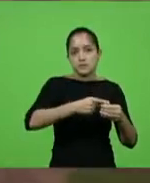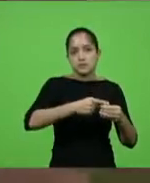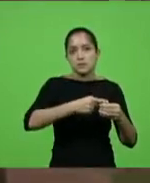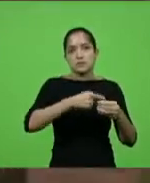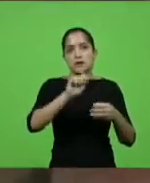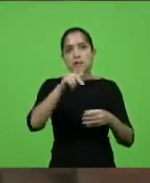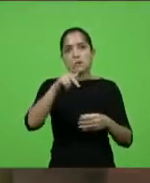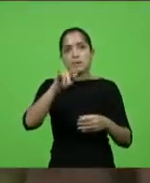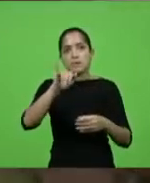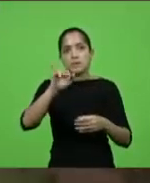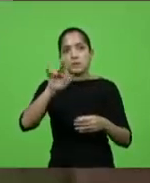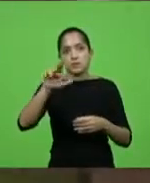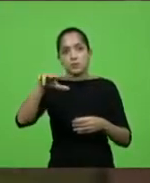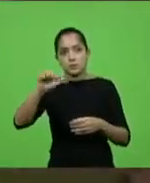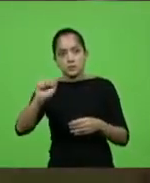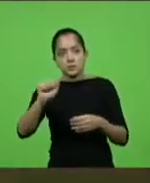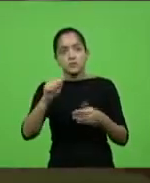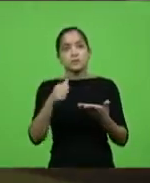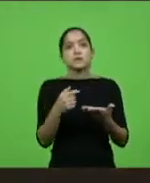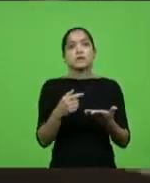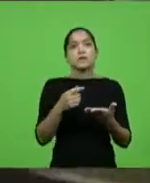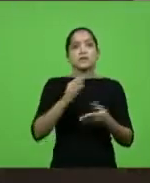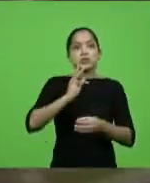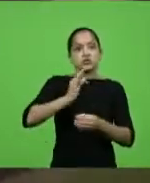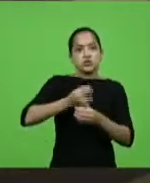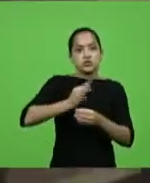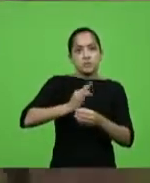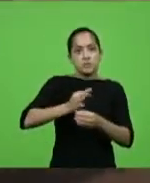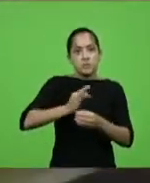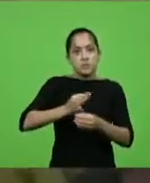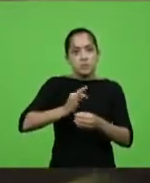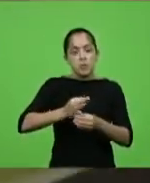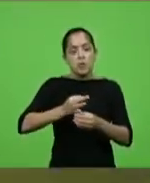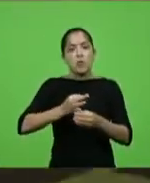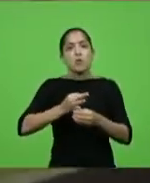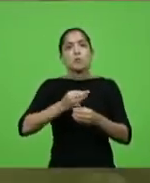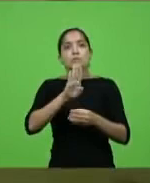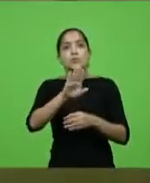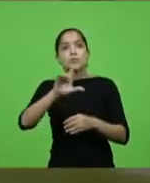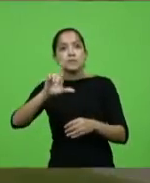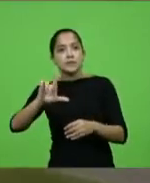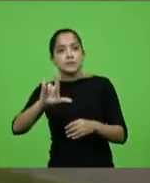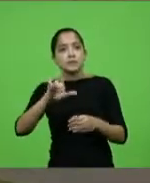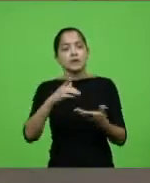Ascurra, Rodeio, Timbó, Indaial, Blumenau, Gaspar, Ilhota, enfim.